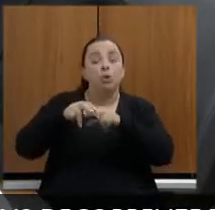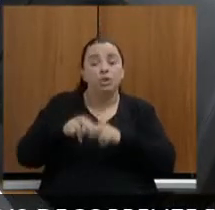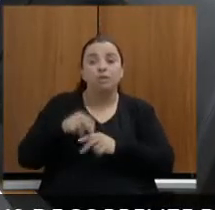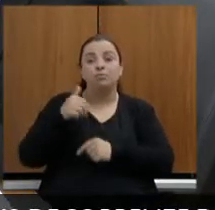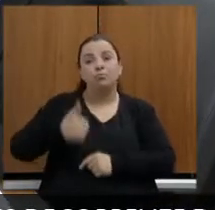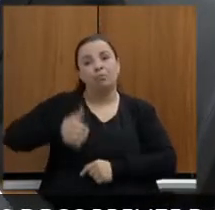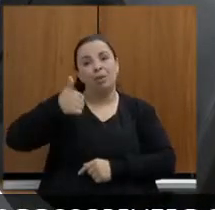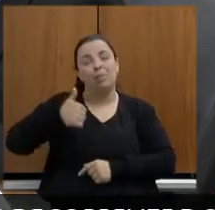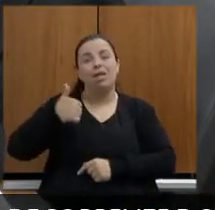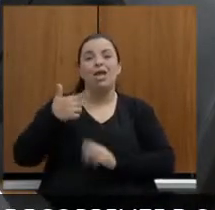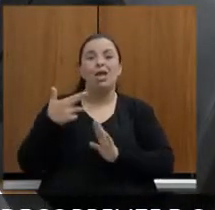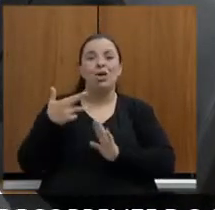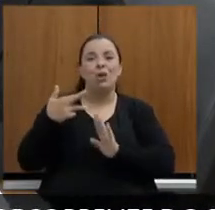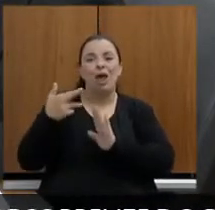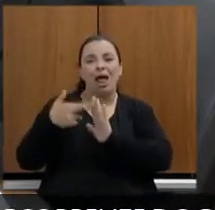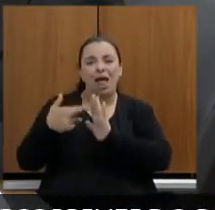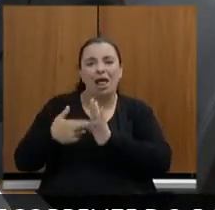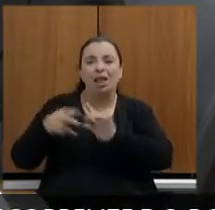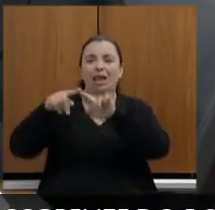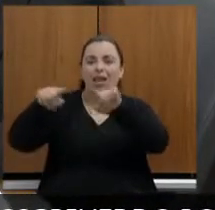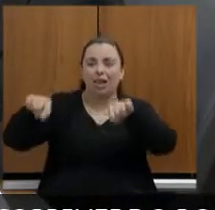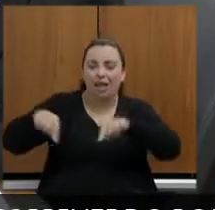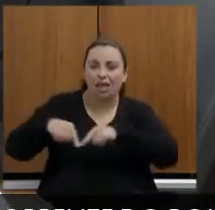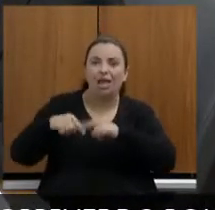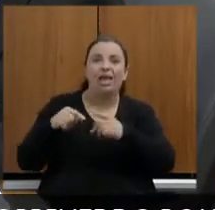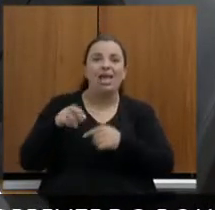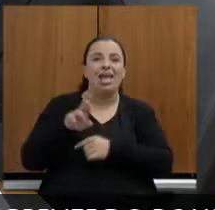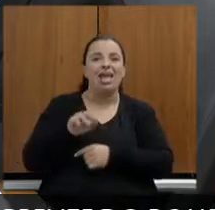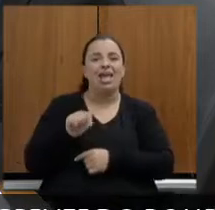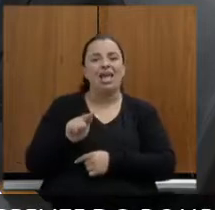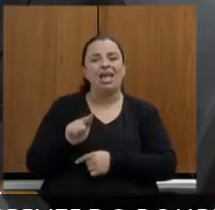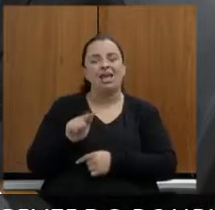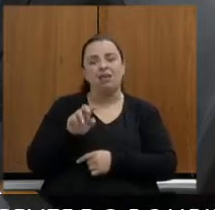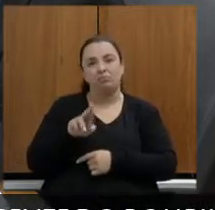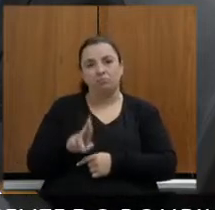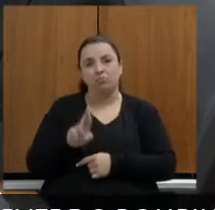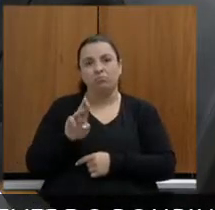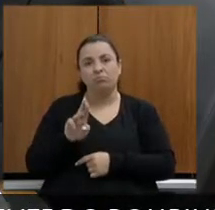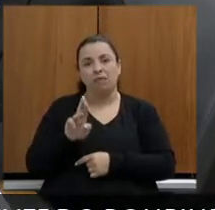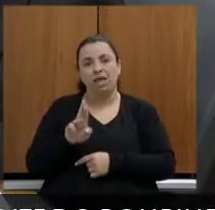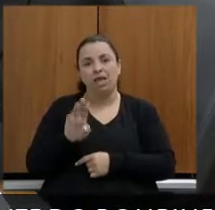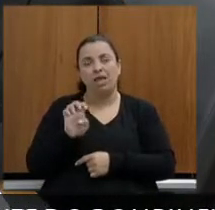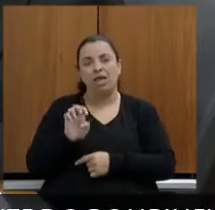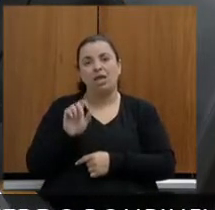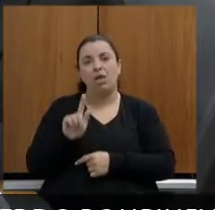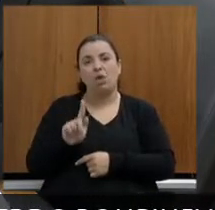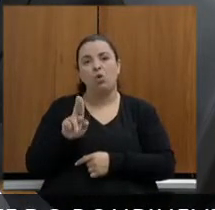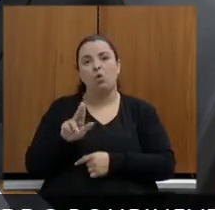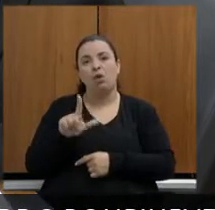pediria aqui o apoio para que a gente possa, junto com a Prefeitura de Contagem, acelerar isso.